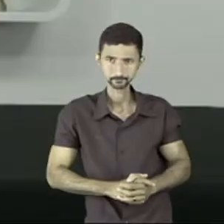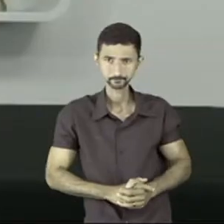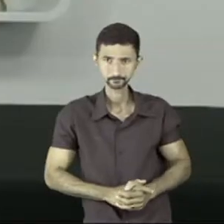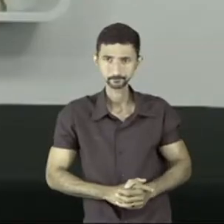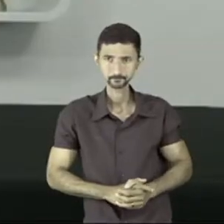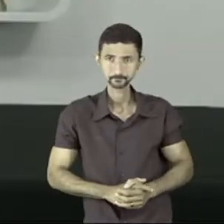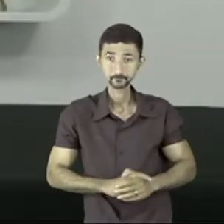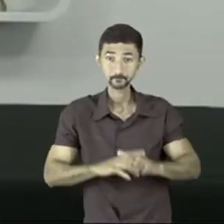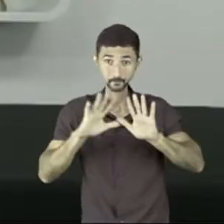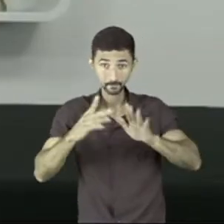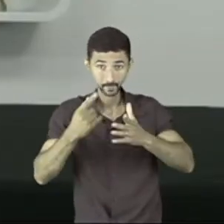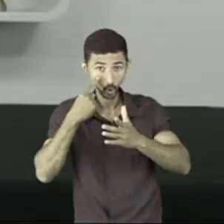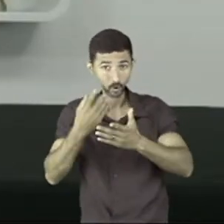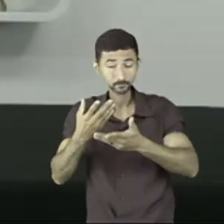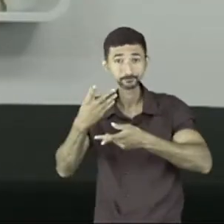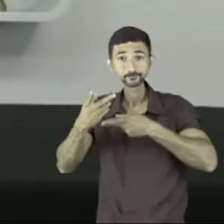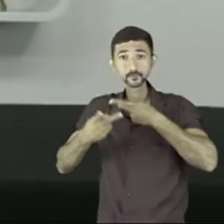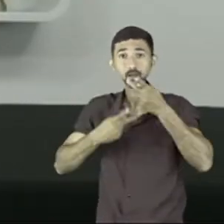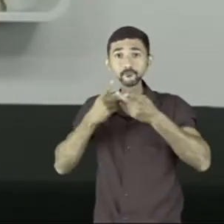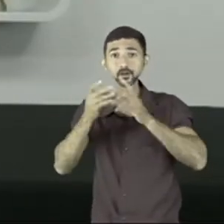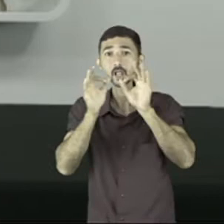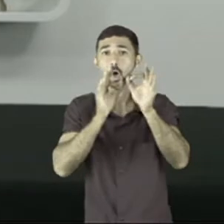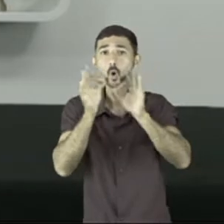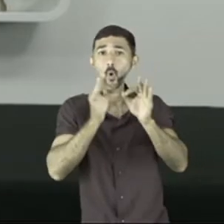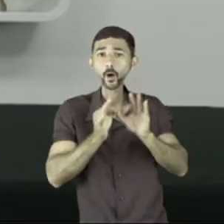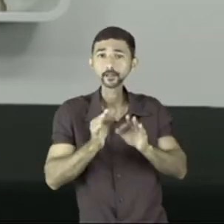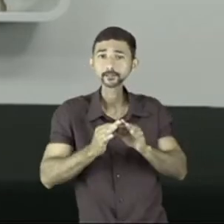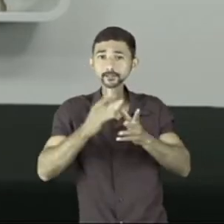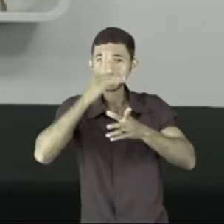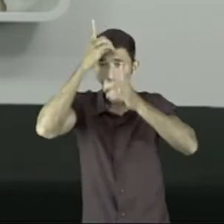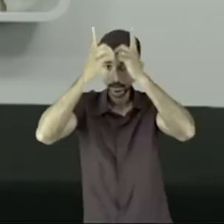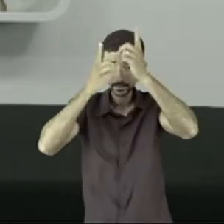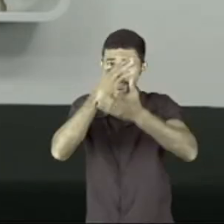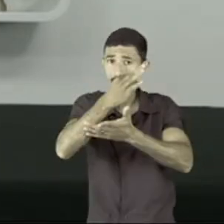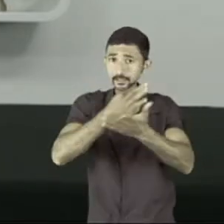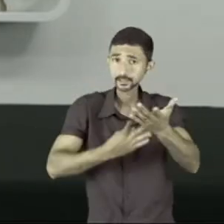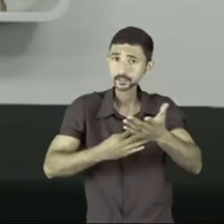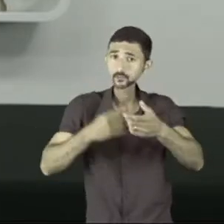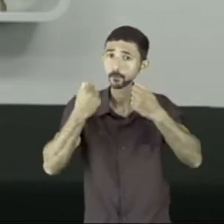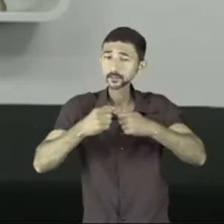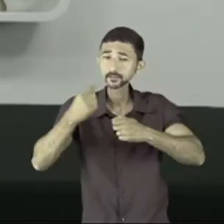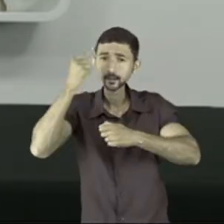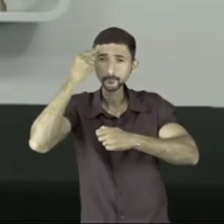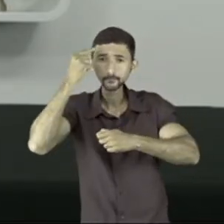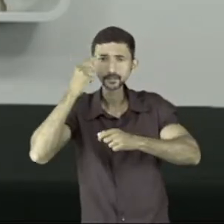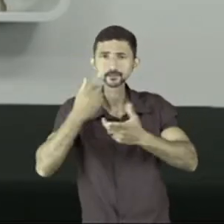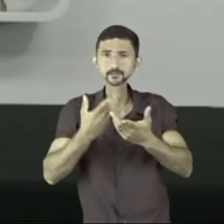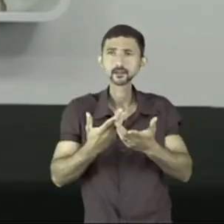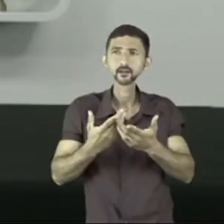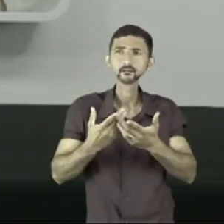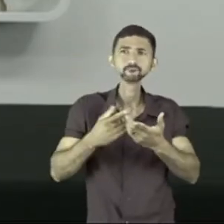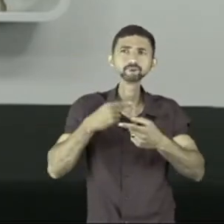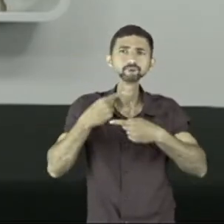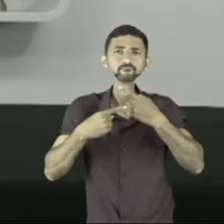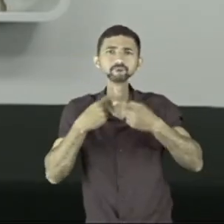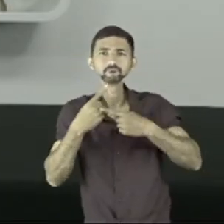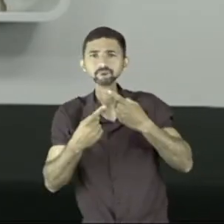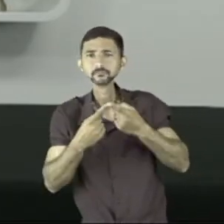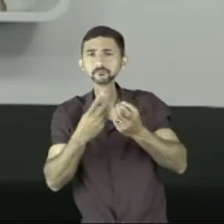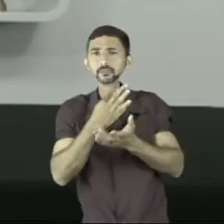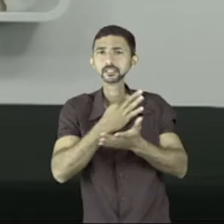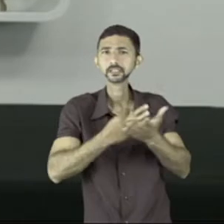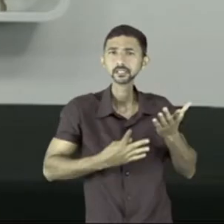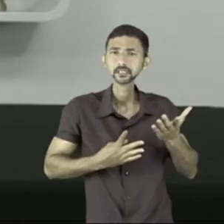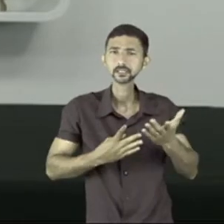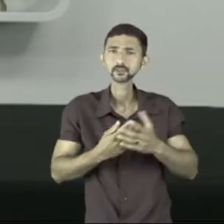pouquinho aqui. Quando nós falamos da organização das ideias no texto, nós temos que pensar. Nenhum texto, ele